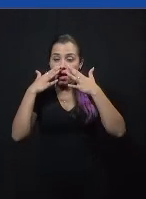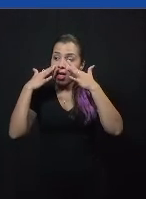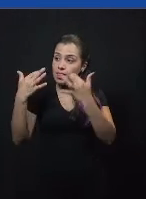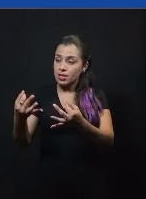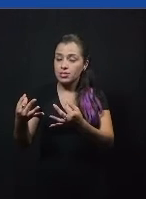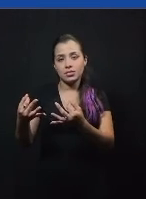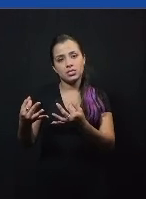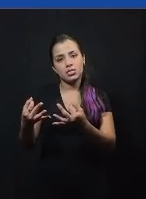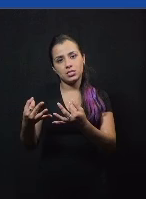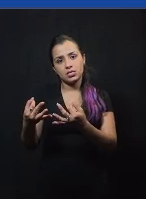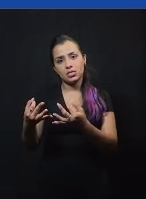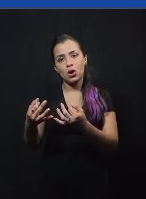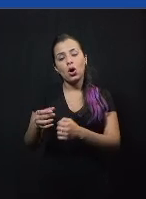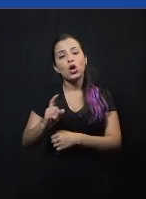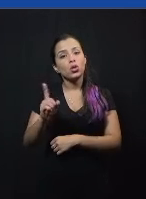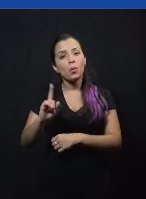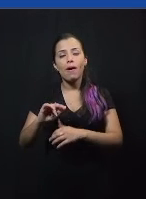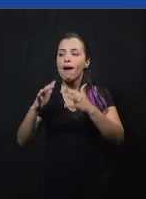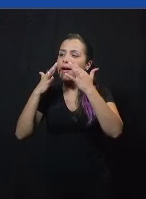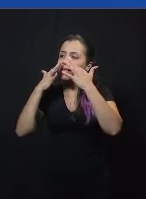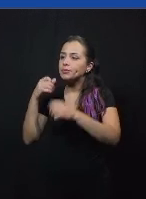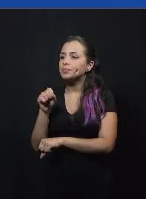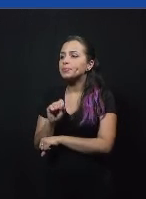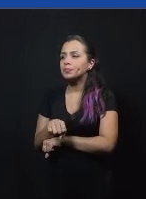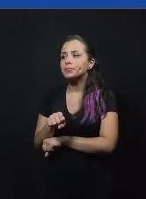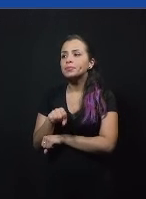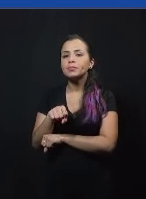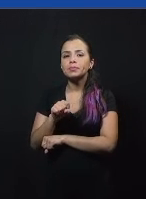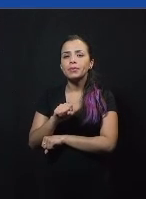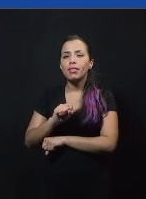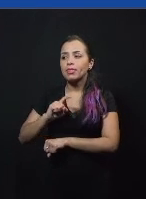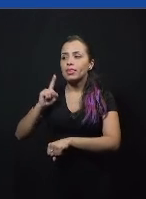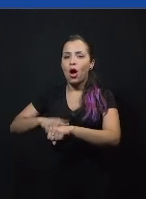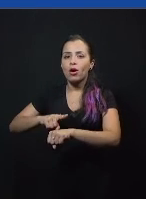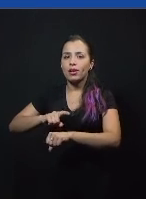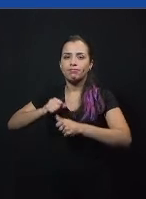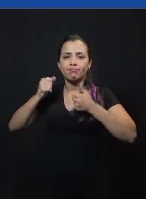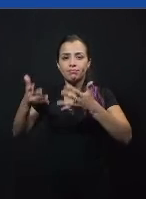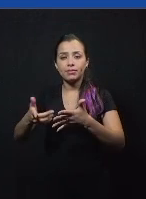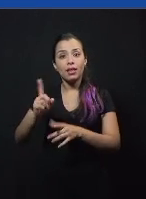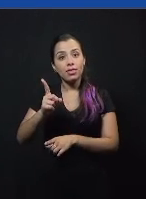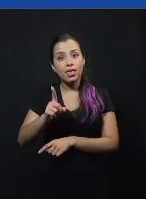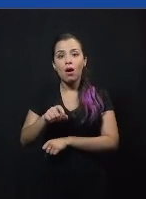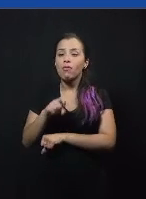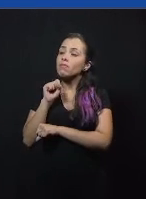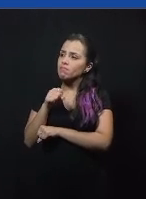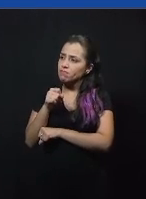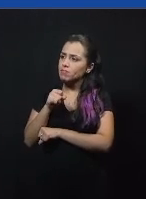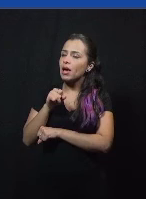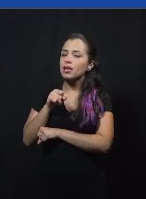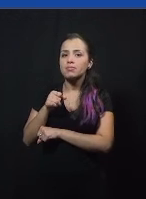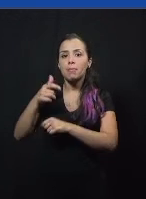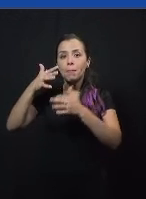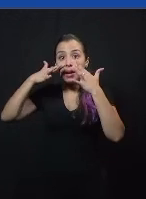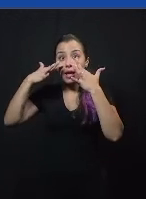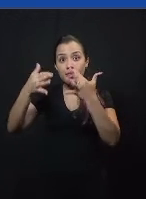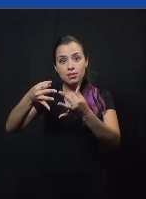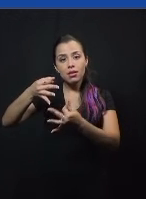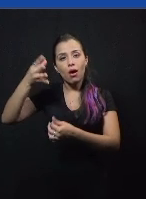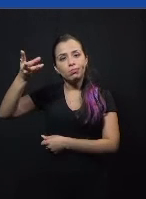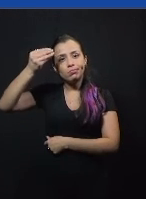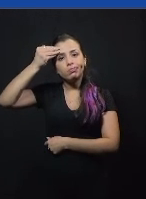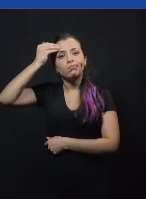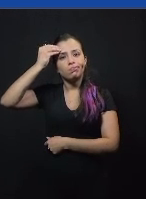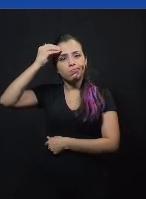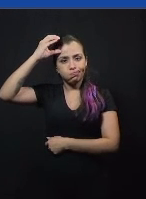esperar o seu momento de falar ou ouvir para contra-atacar aquela pessoa é ouvir para entender ouvir para justamente eu estava falando